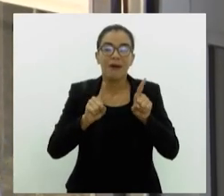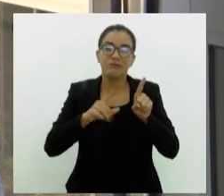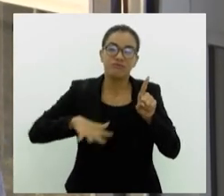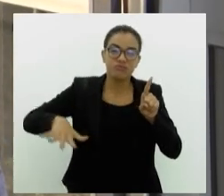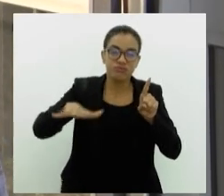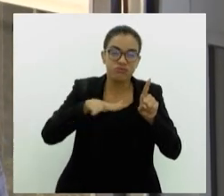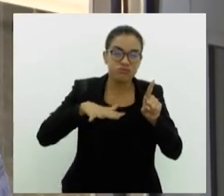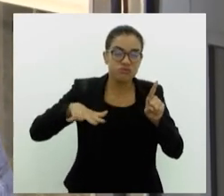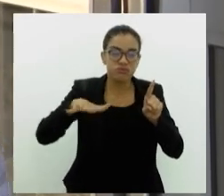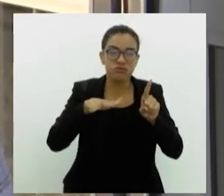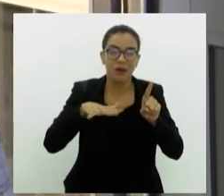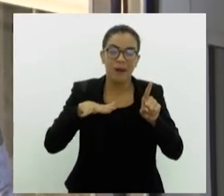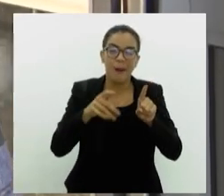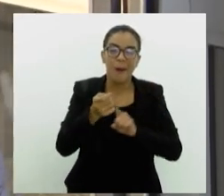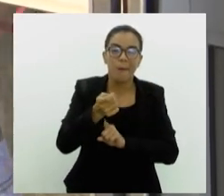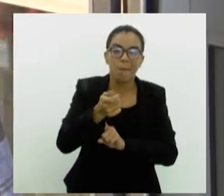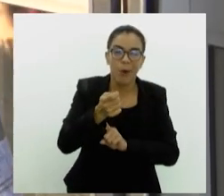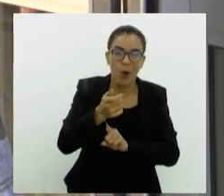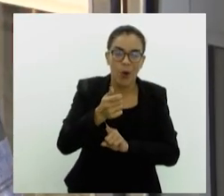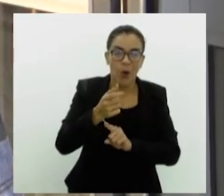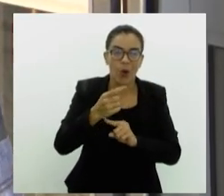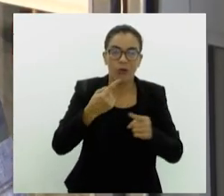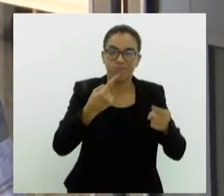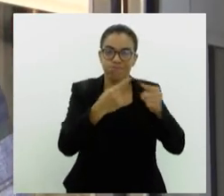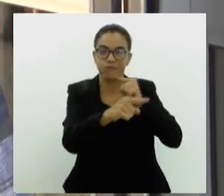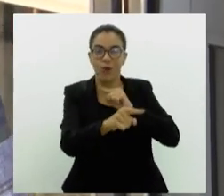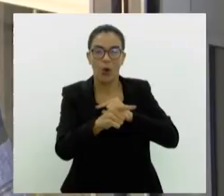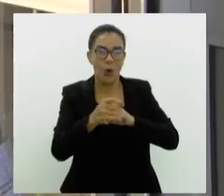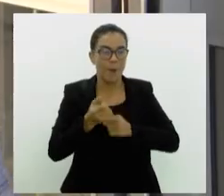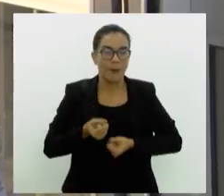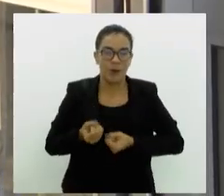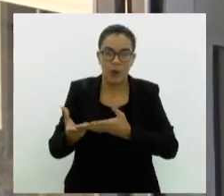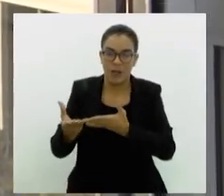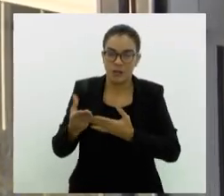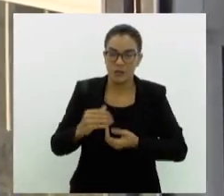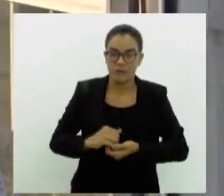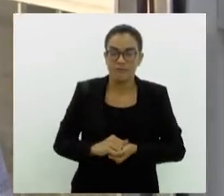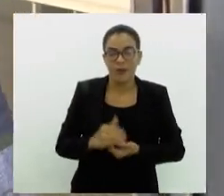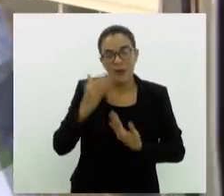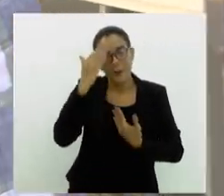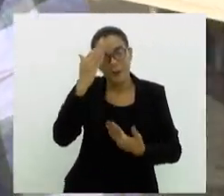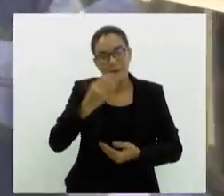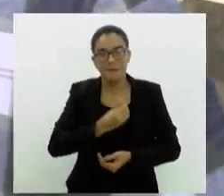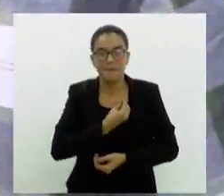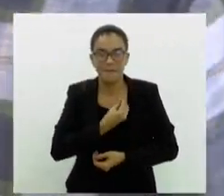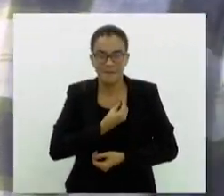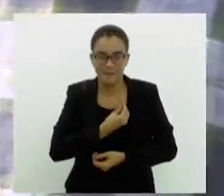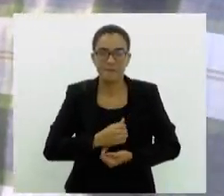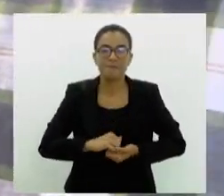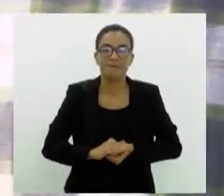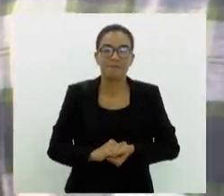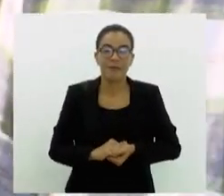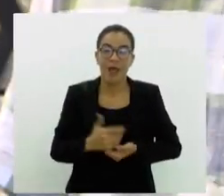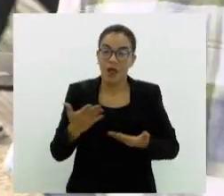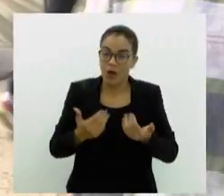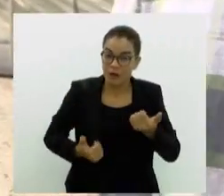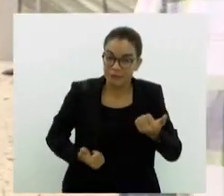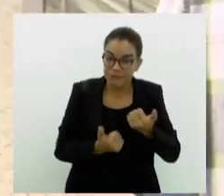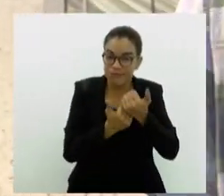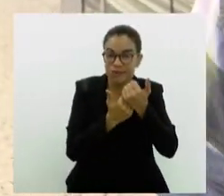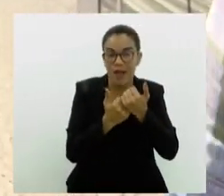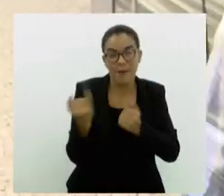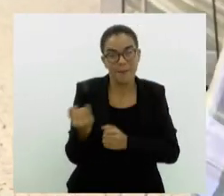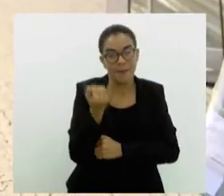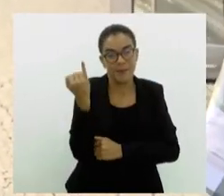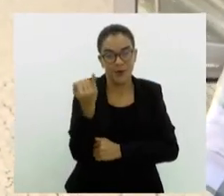são poucas as contraindicações para a doação de órgãos. Obrigado pela participação, Alexandre. Fica aqui, reforçando mais uma vez a